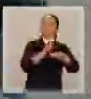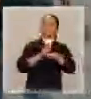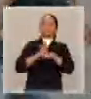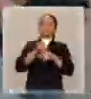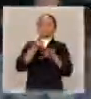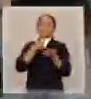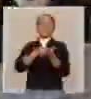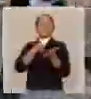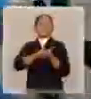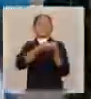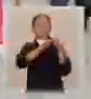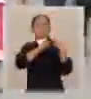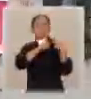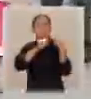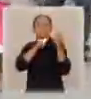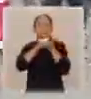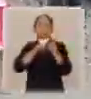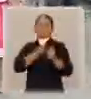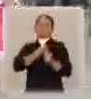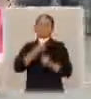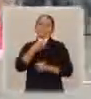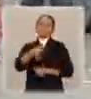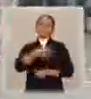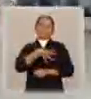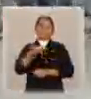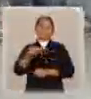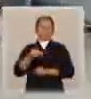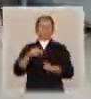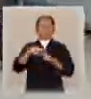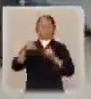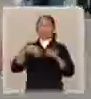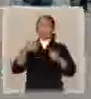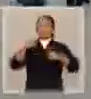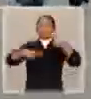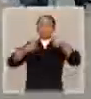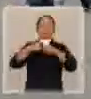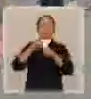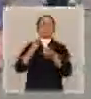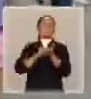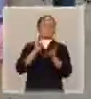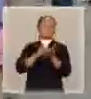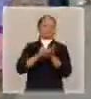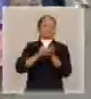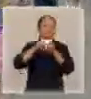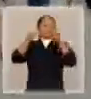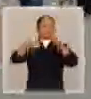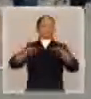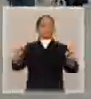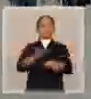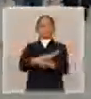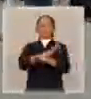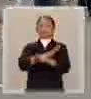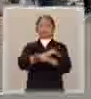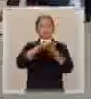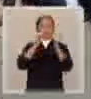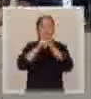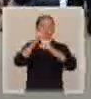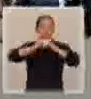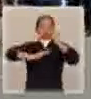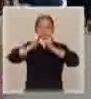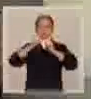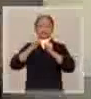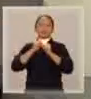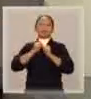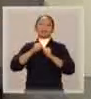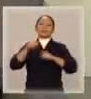obrigações relativas a eles. Mas essa discussão ainda não é consenso entre os profissionais que atuam na